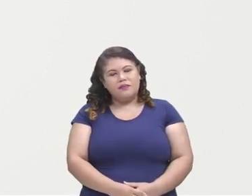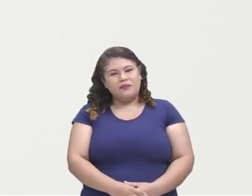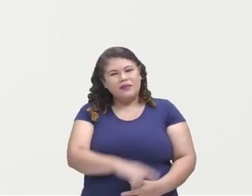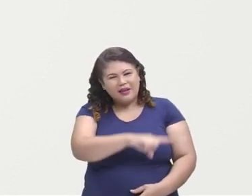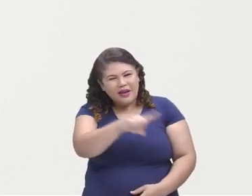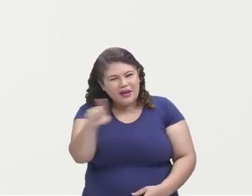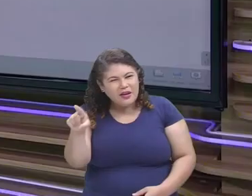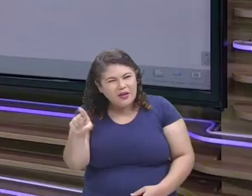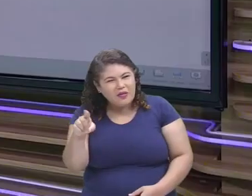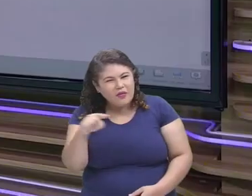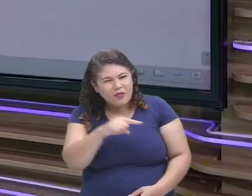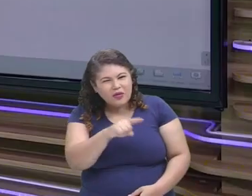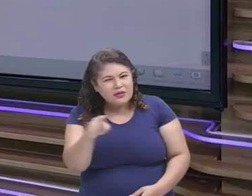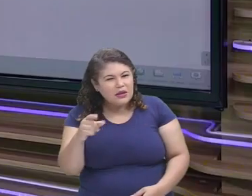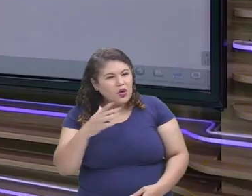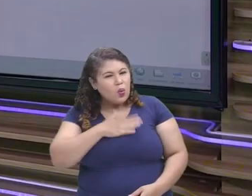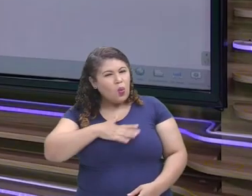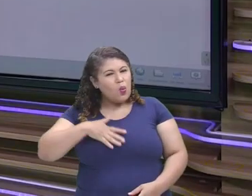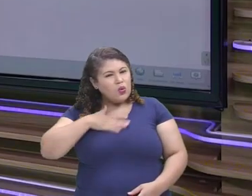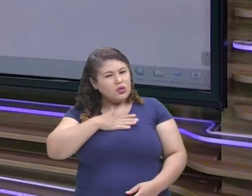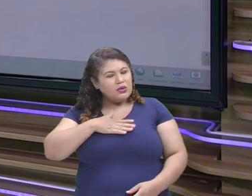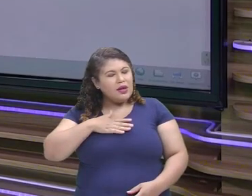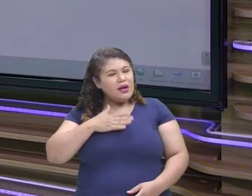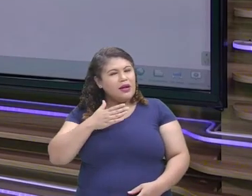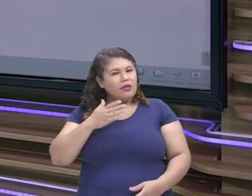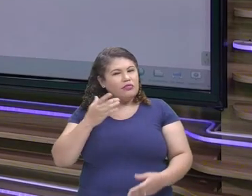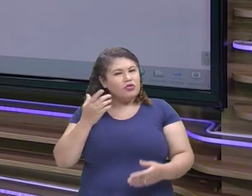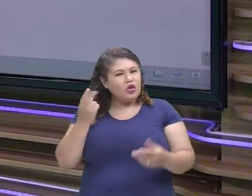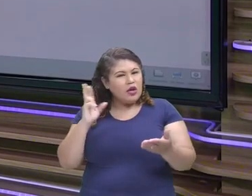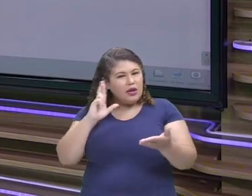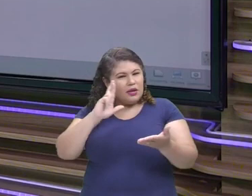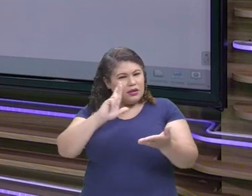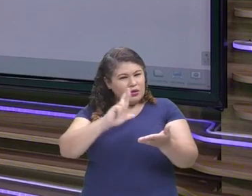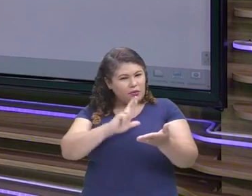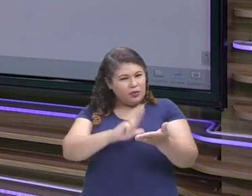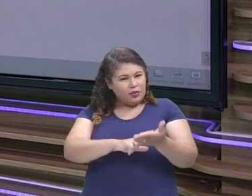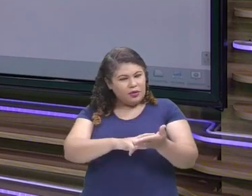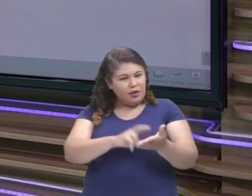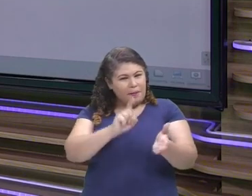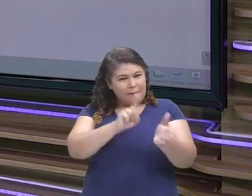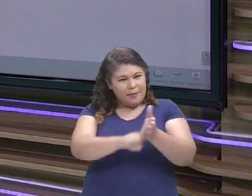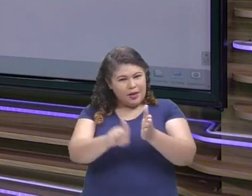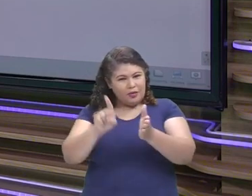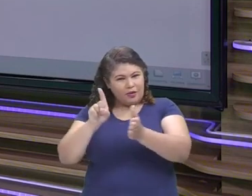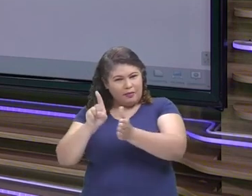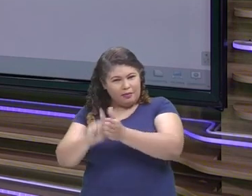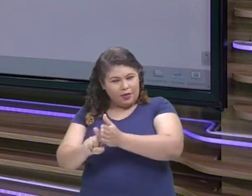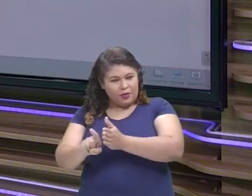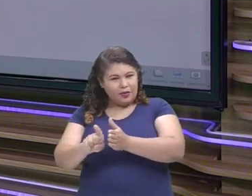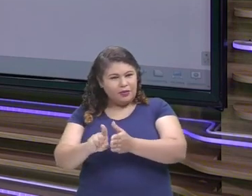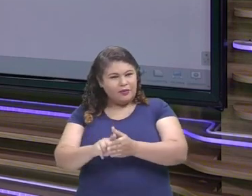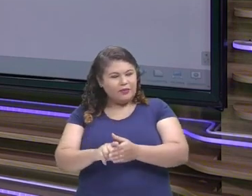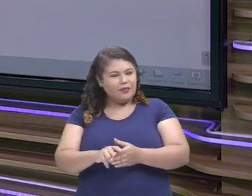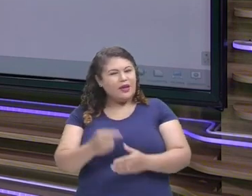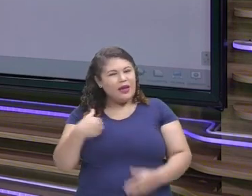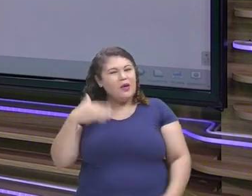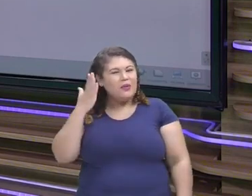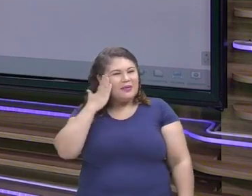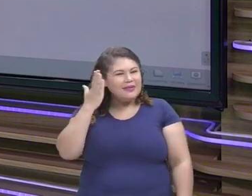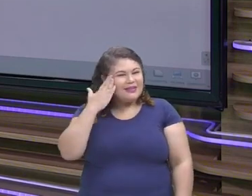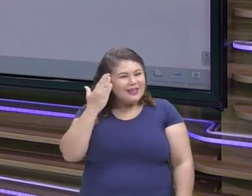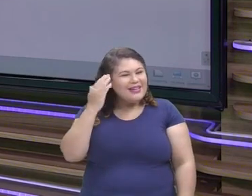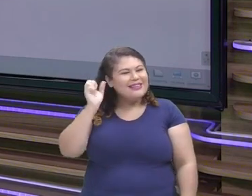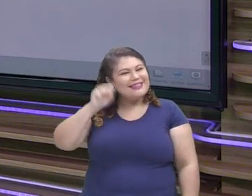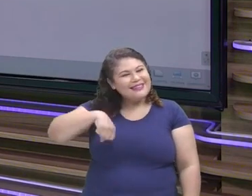crianças? Vocês gostaram de desvendar os nossos dois desafios do dia? Eu sei que sim, porque